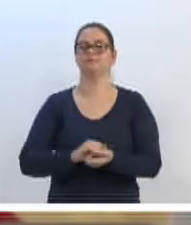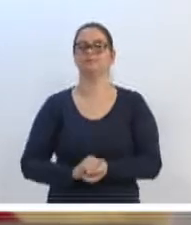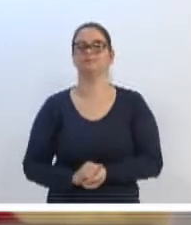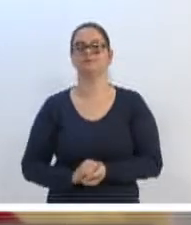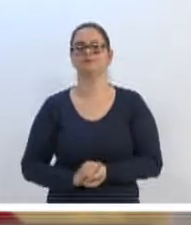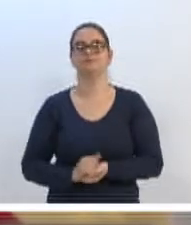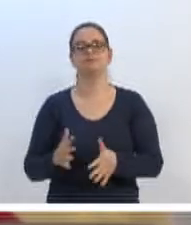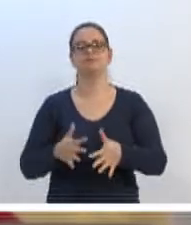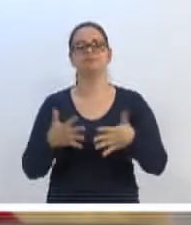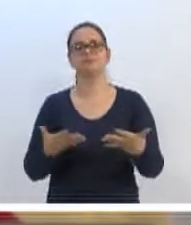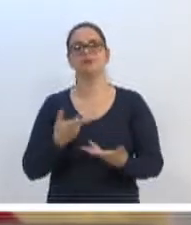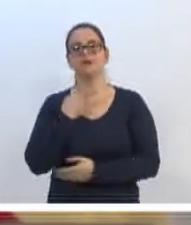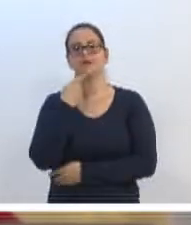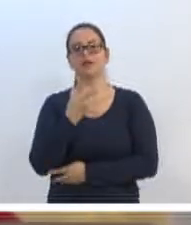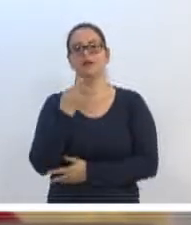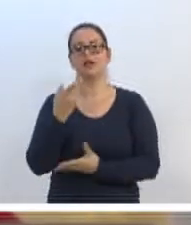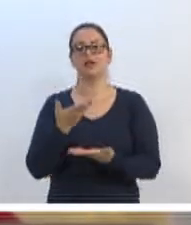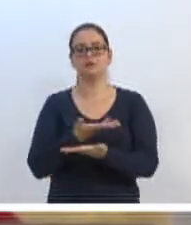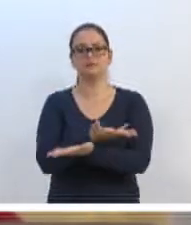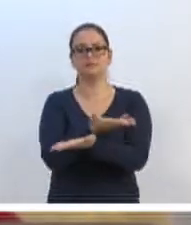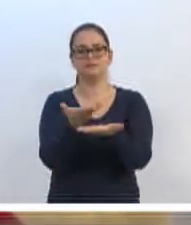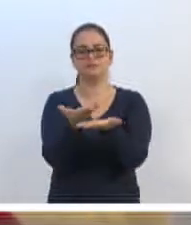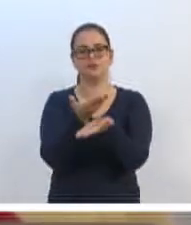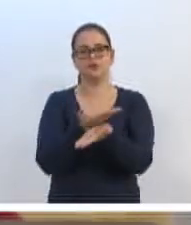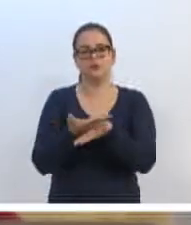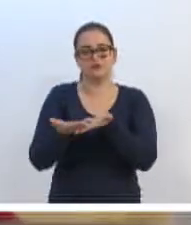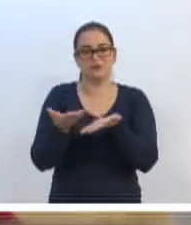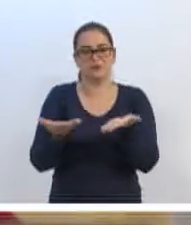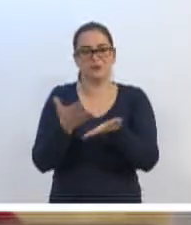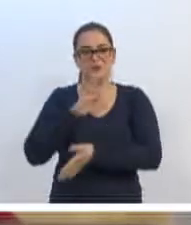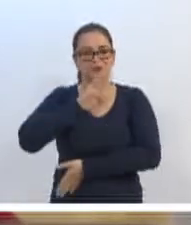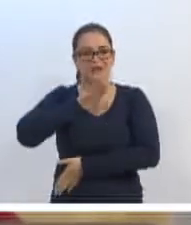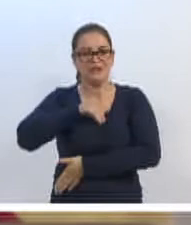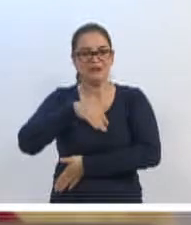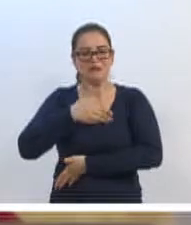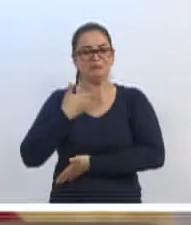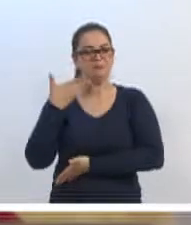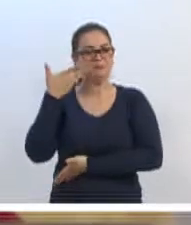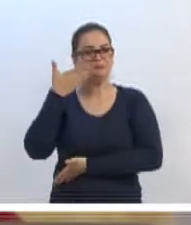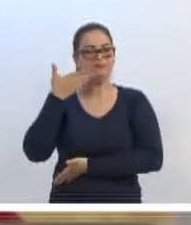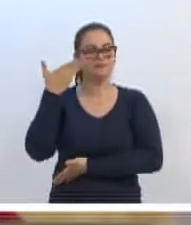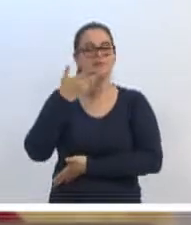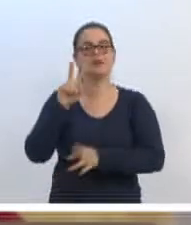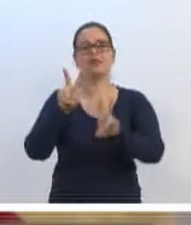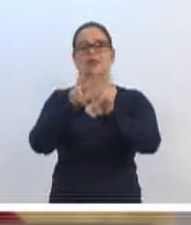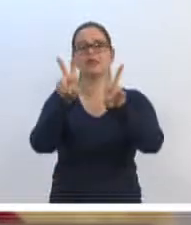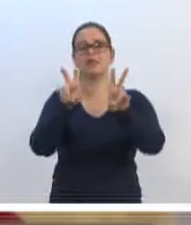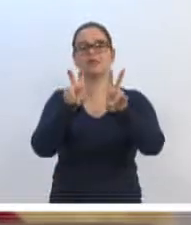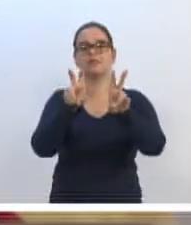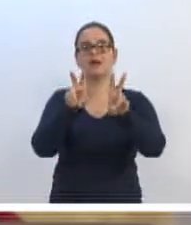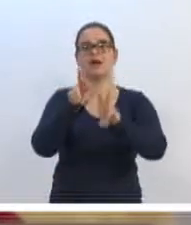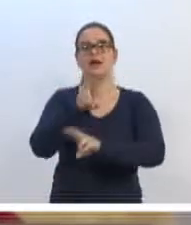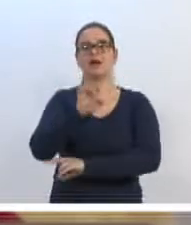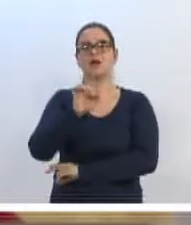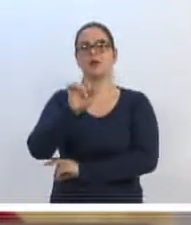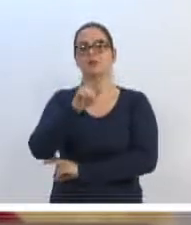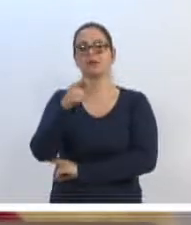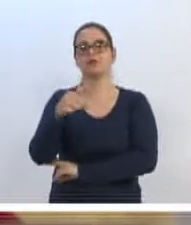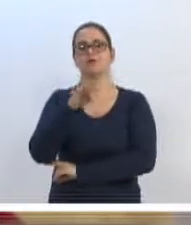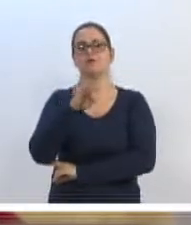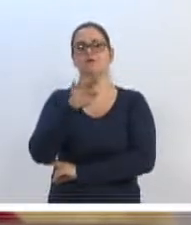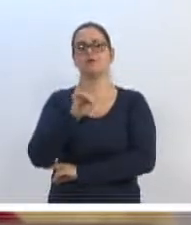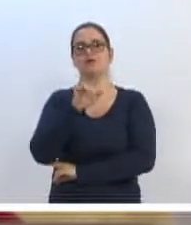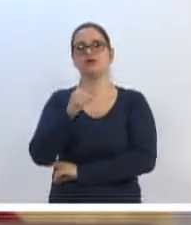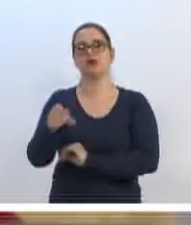Enfim, eu queria dizer a todos, iniciar a minha fala, tratando sobre a questão da regularização fundiária no município do Menal.